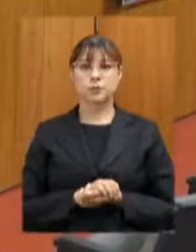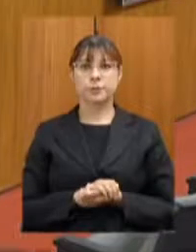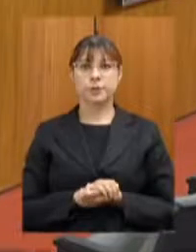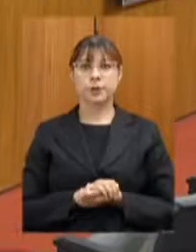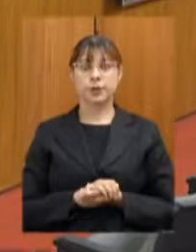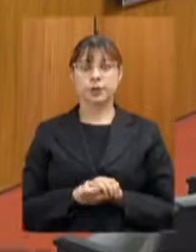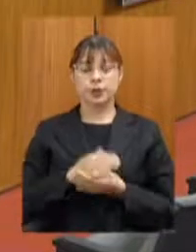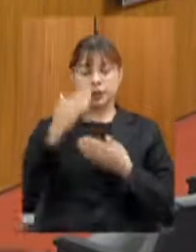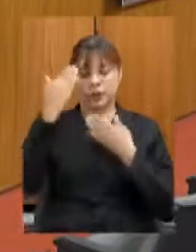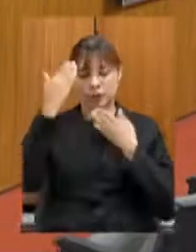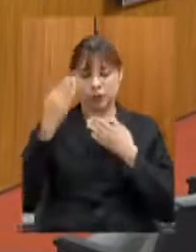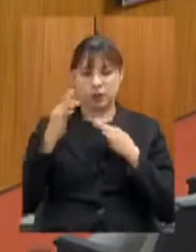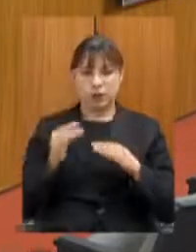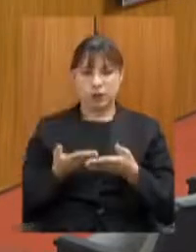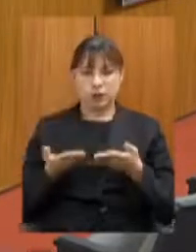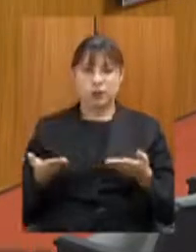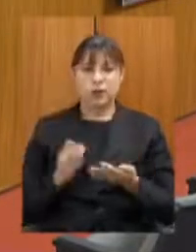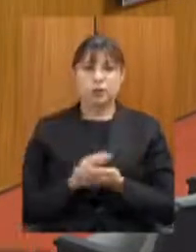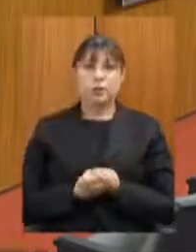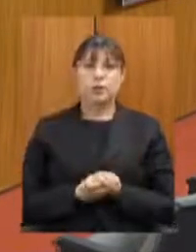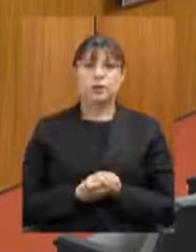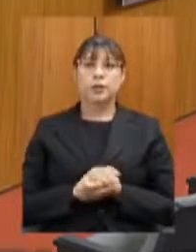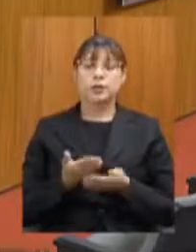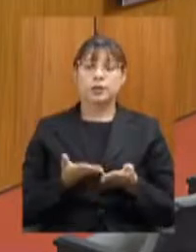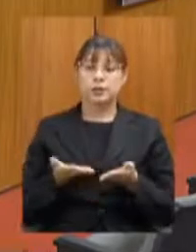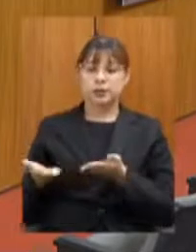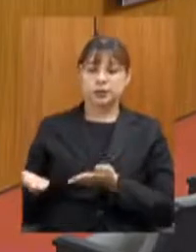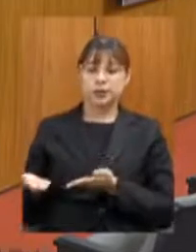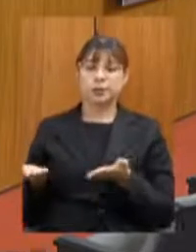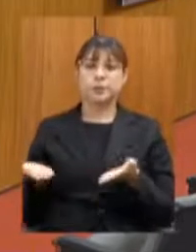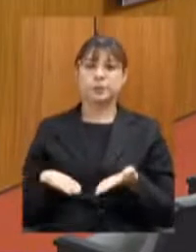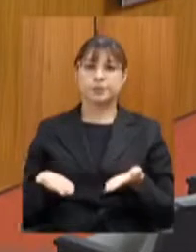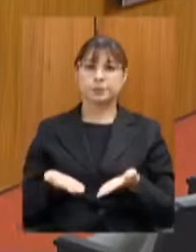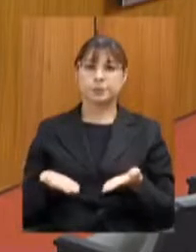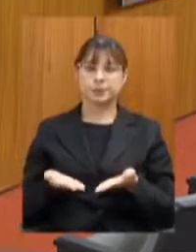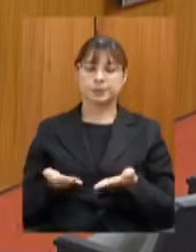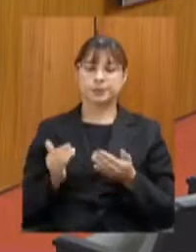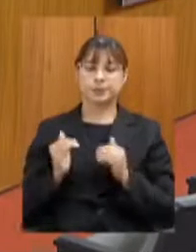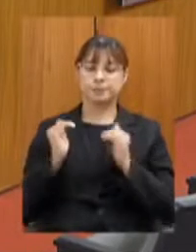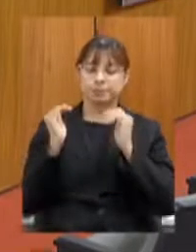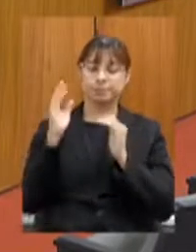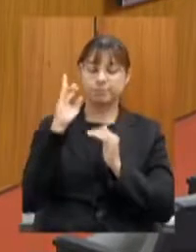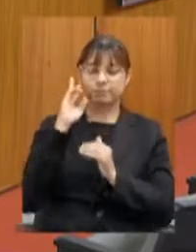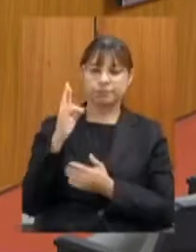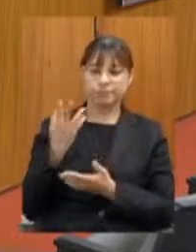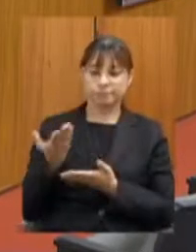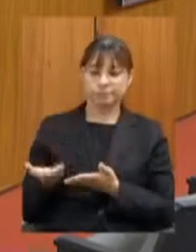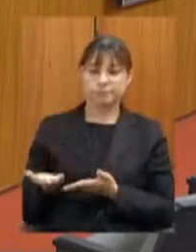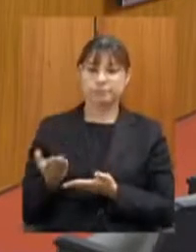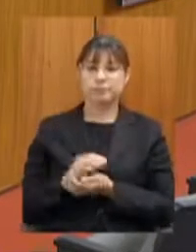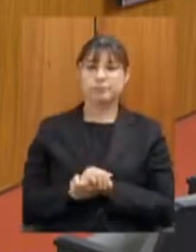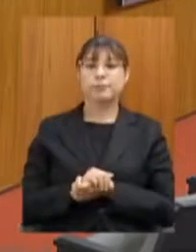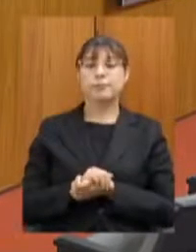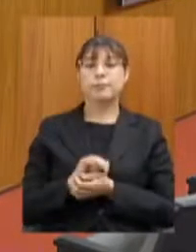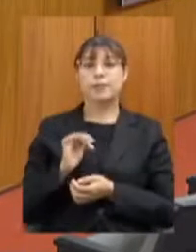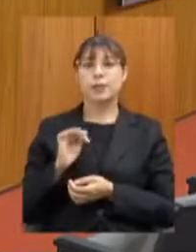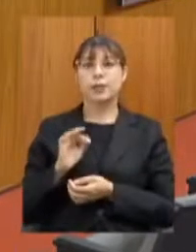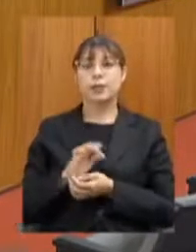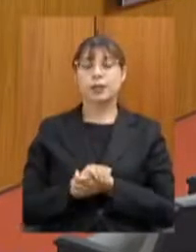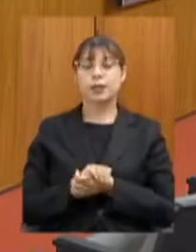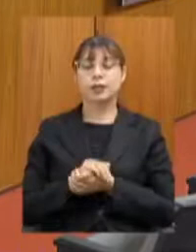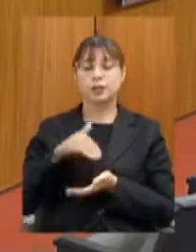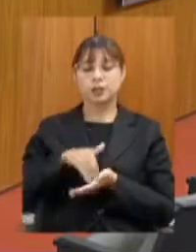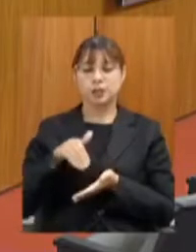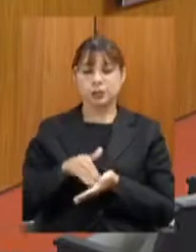Muito obrigado a todos. Passo a palavra, então, para o excelentíssimo senhor Fernando Charlaque Marcato, secretário de Estado de